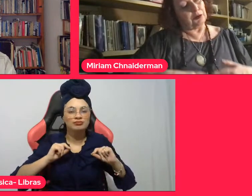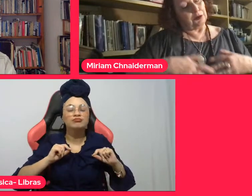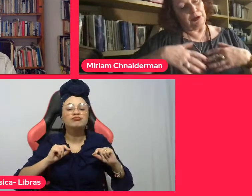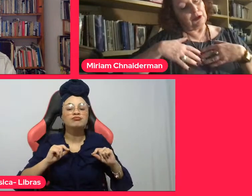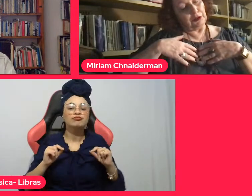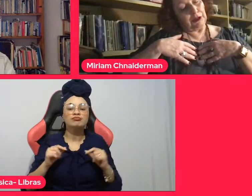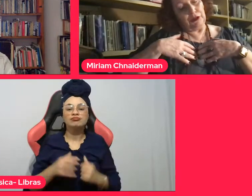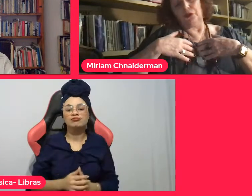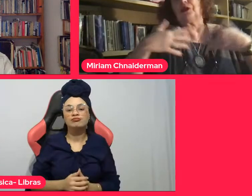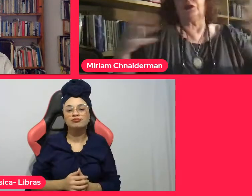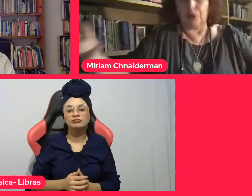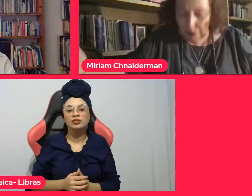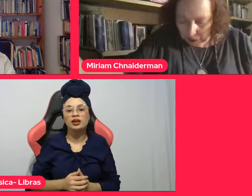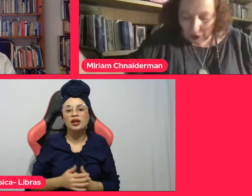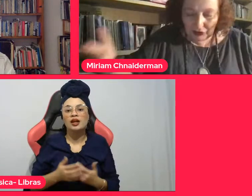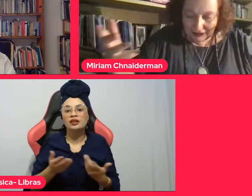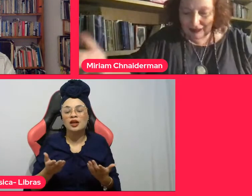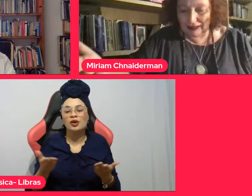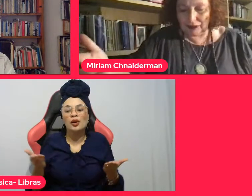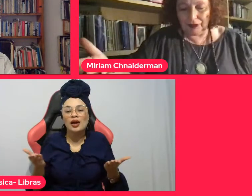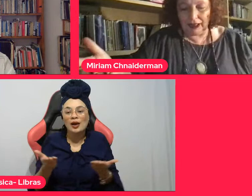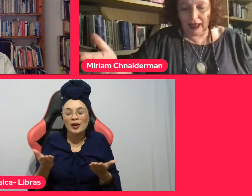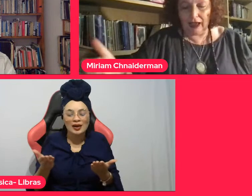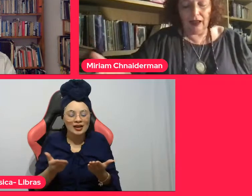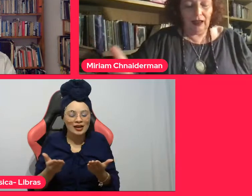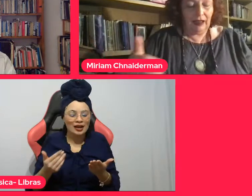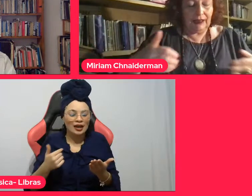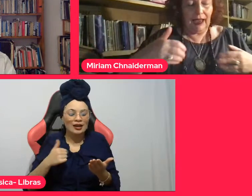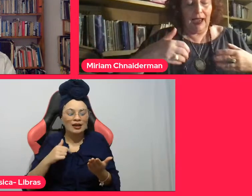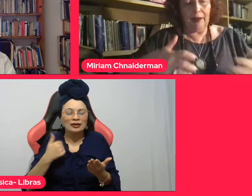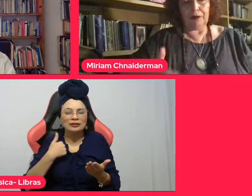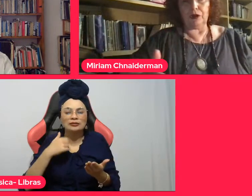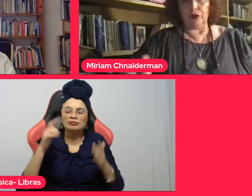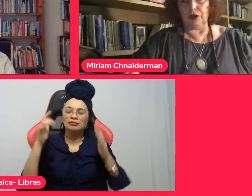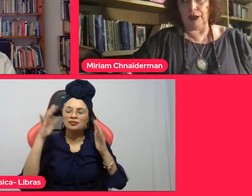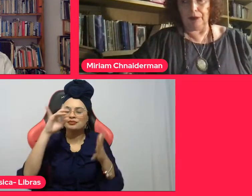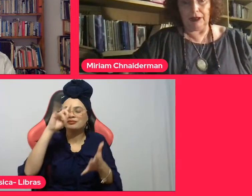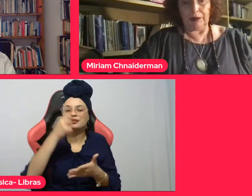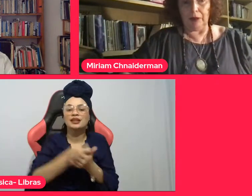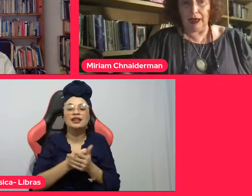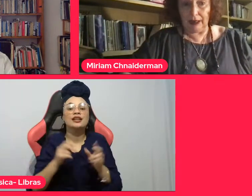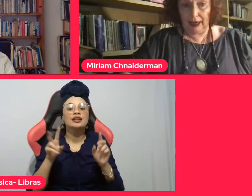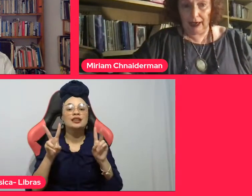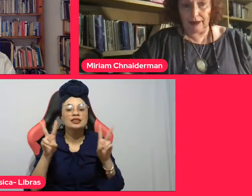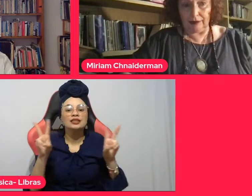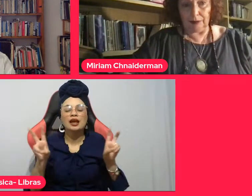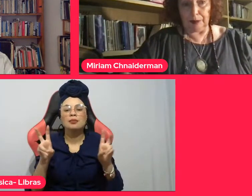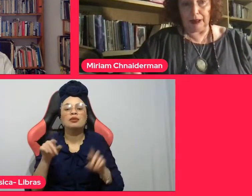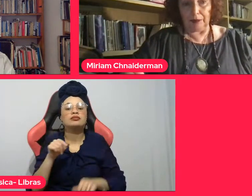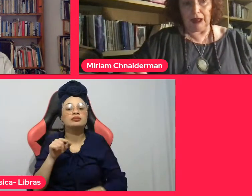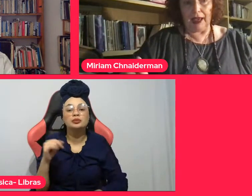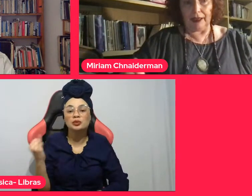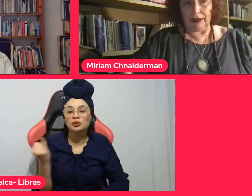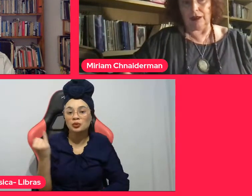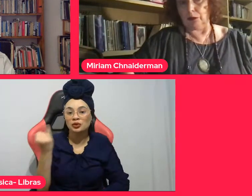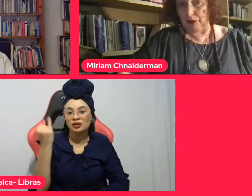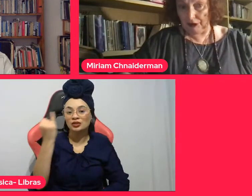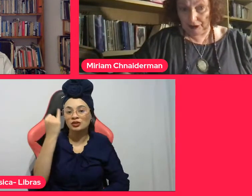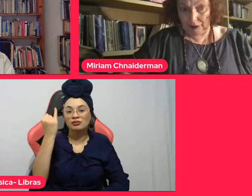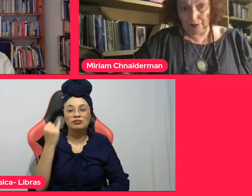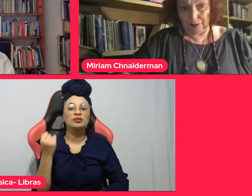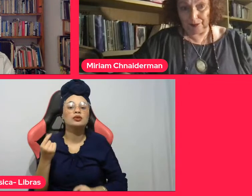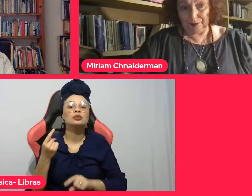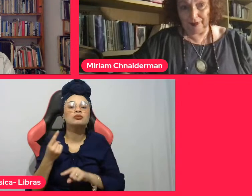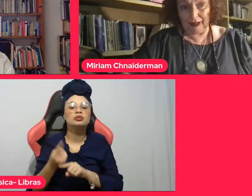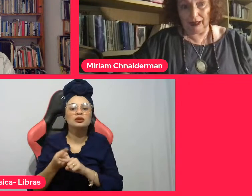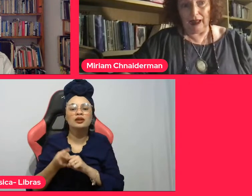isso sobre o qual decidi falar está absolutamente marcado pela minha ida ao